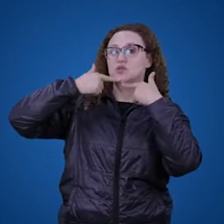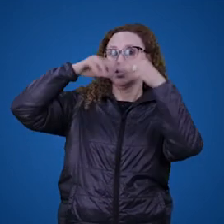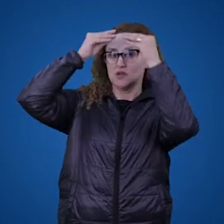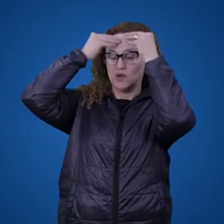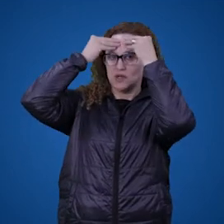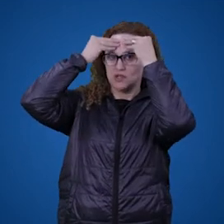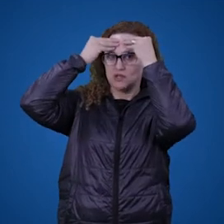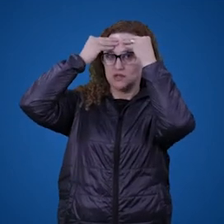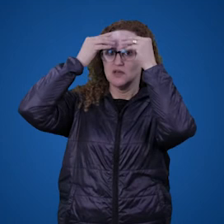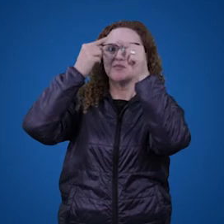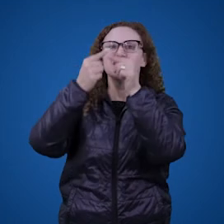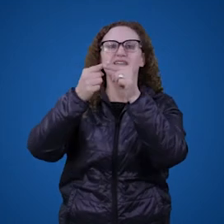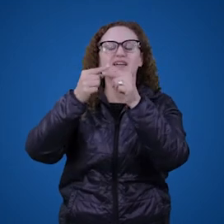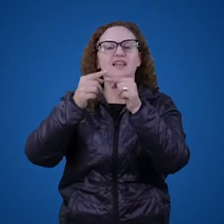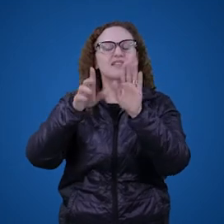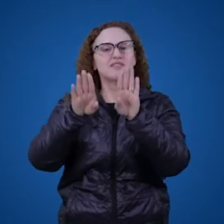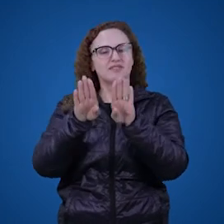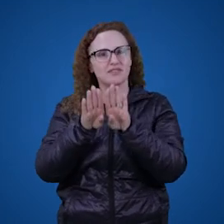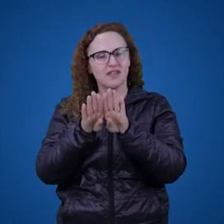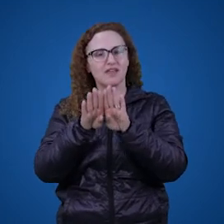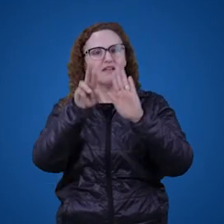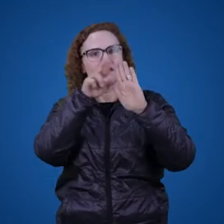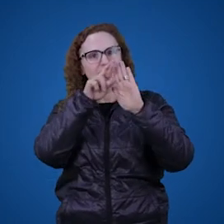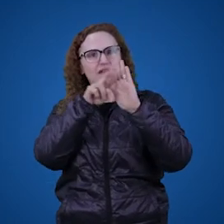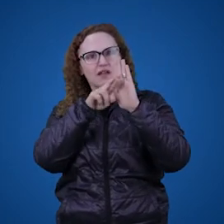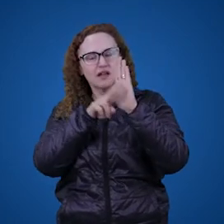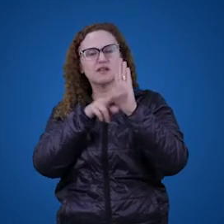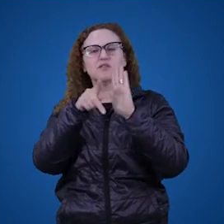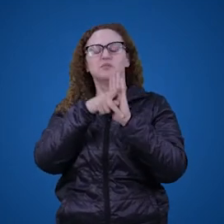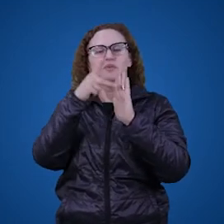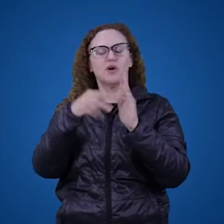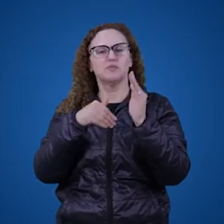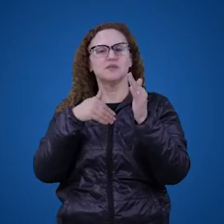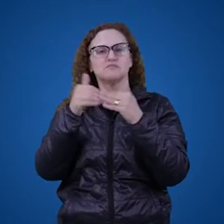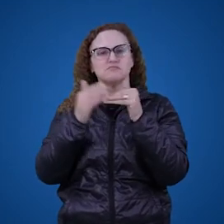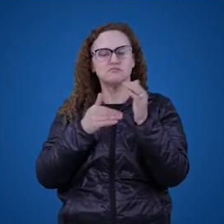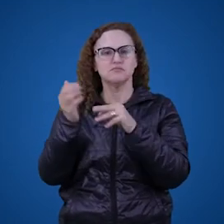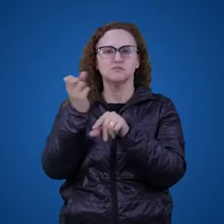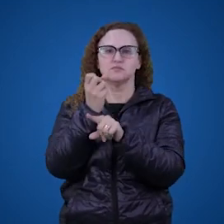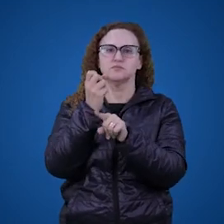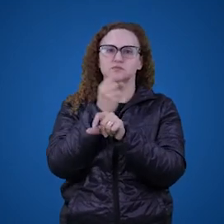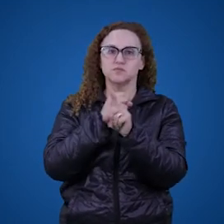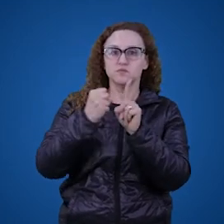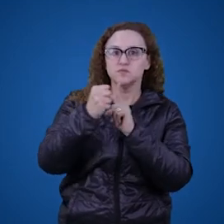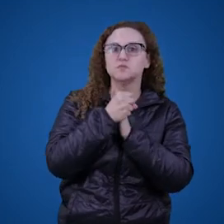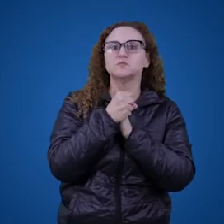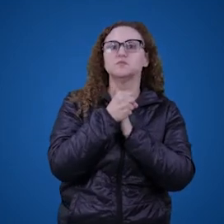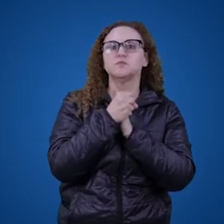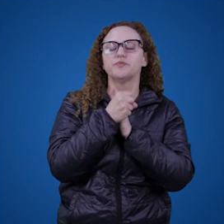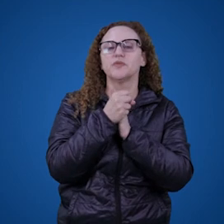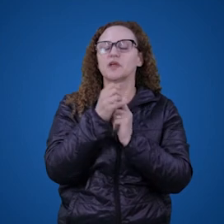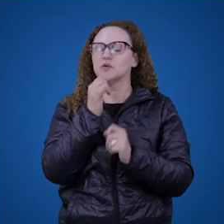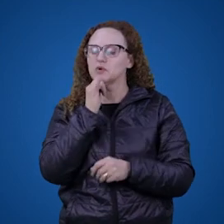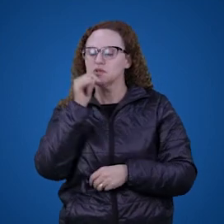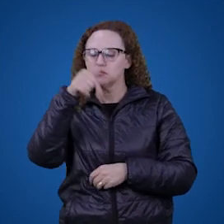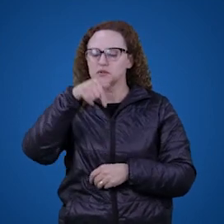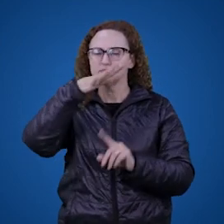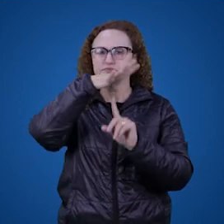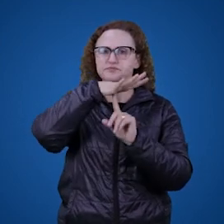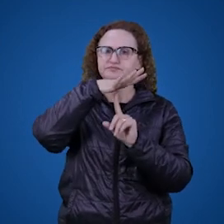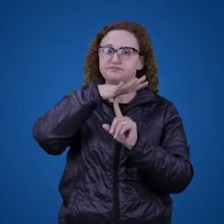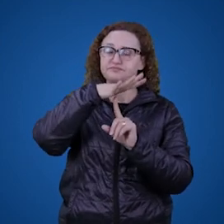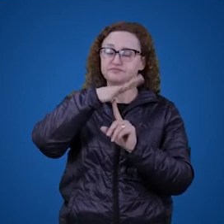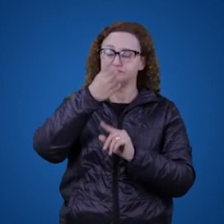linguagem opera com regras subentendidas, dadas pelas próprias práticas sociais. Então, por exemplo, aqui no